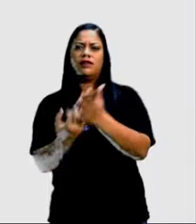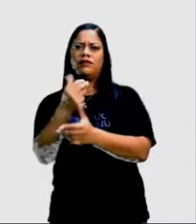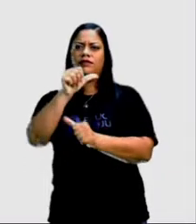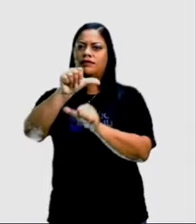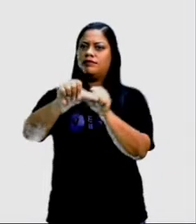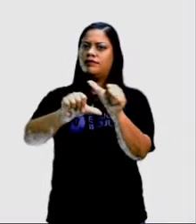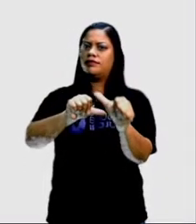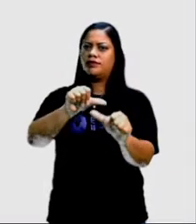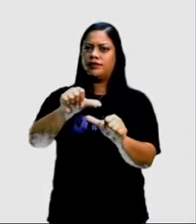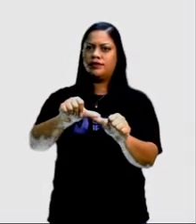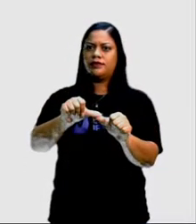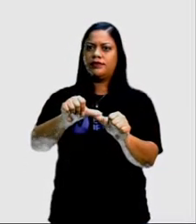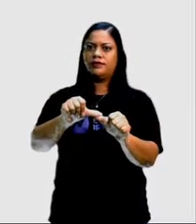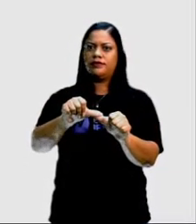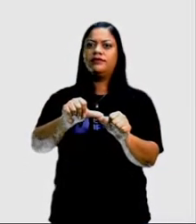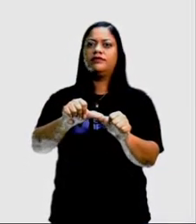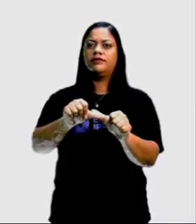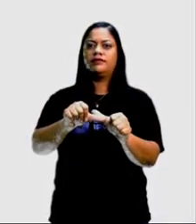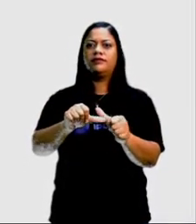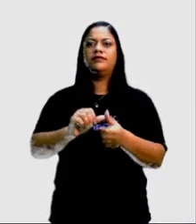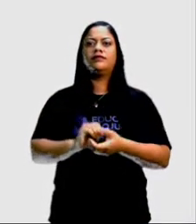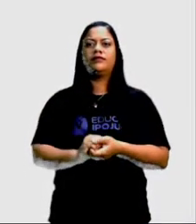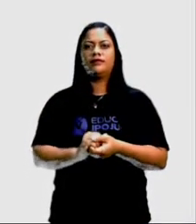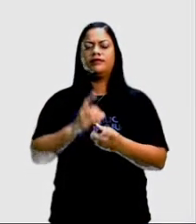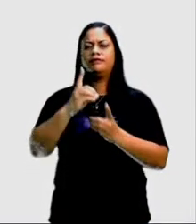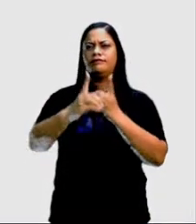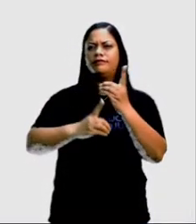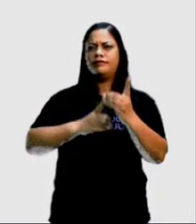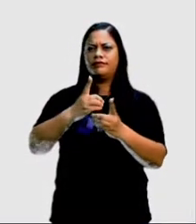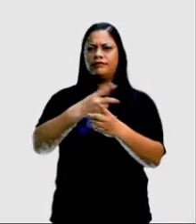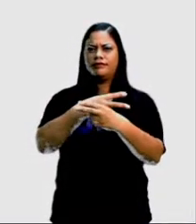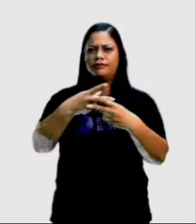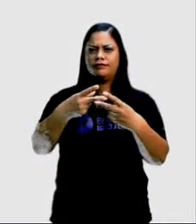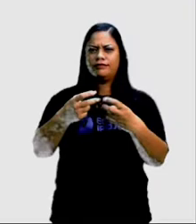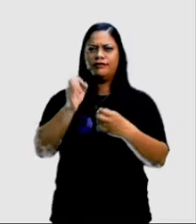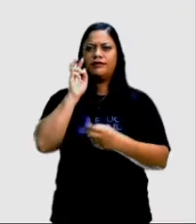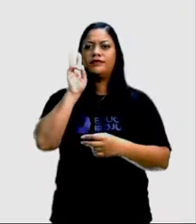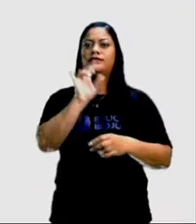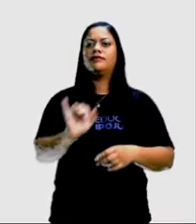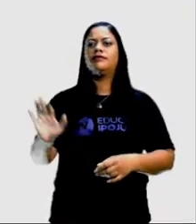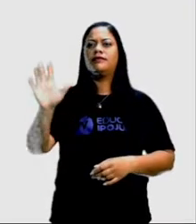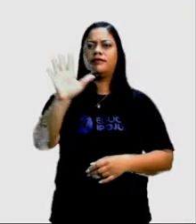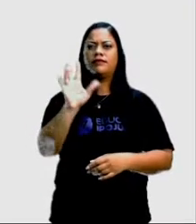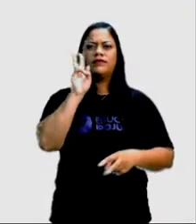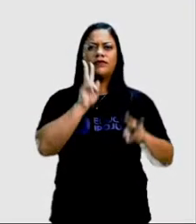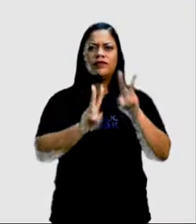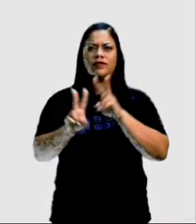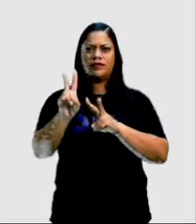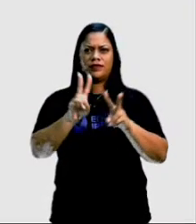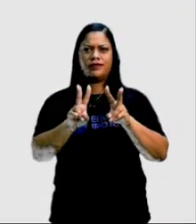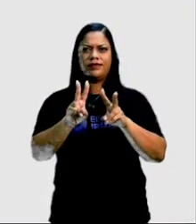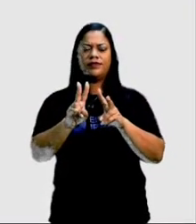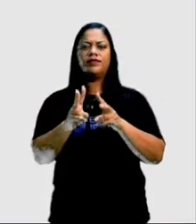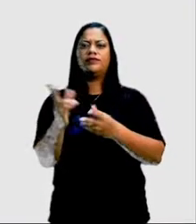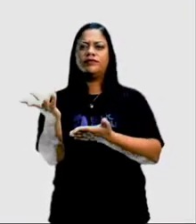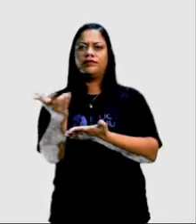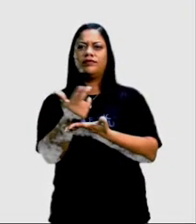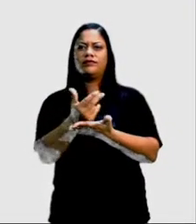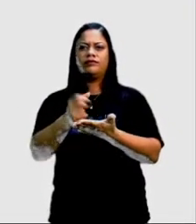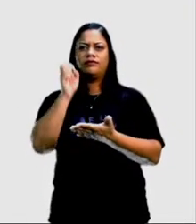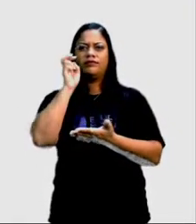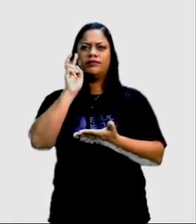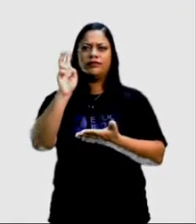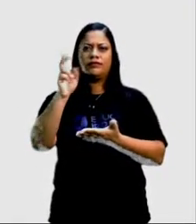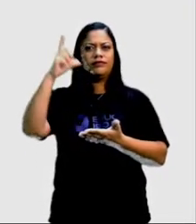mudança na dinâmica dos fatos da imagem? Observando os balões, você acha que as falas